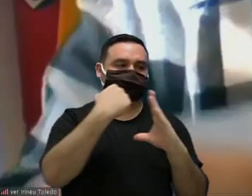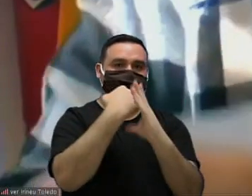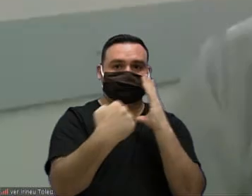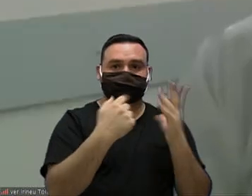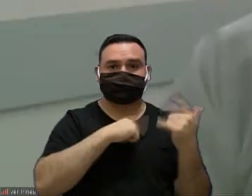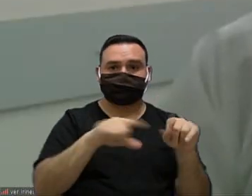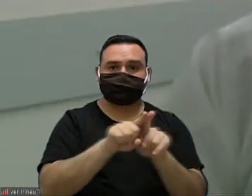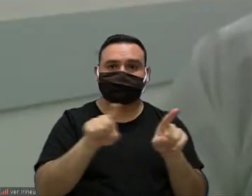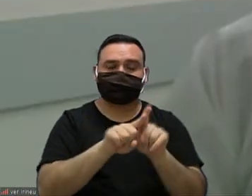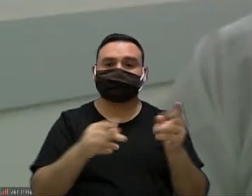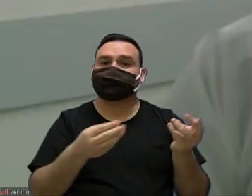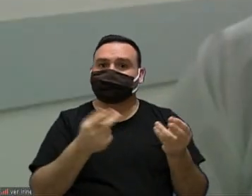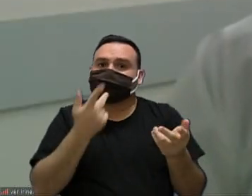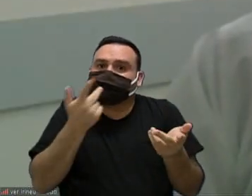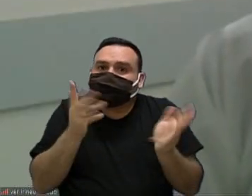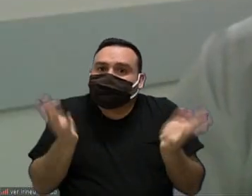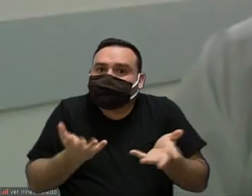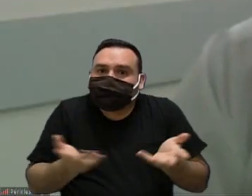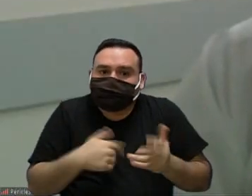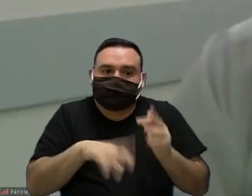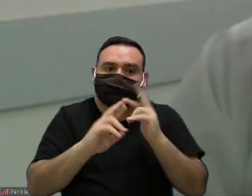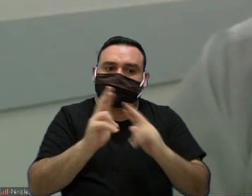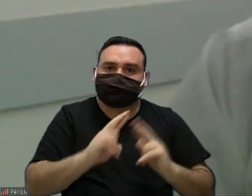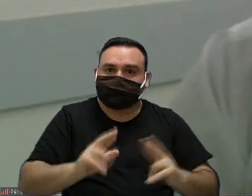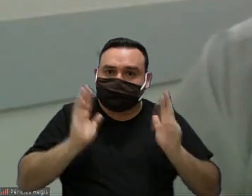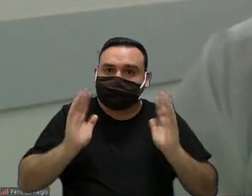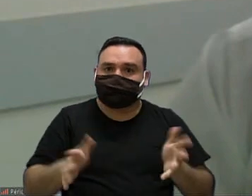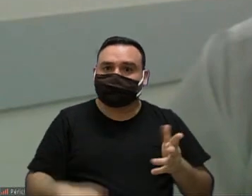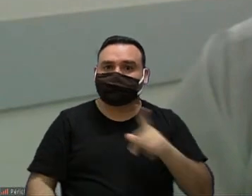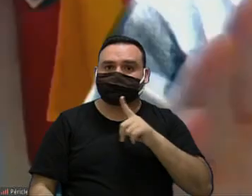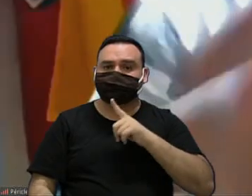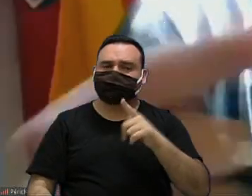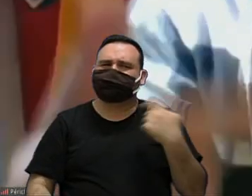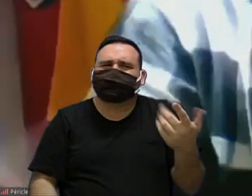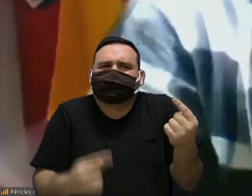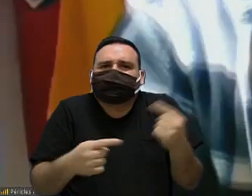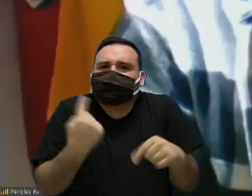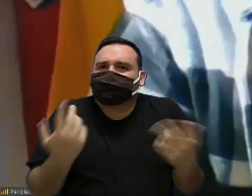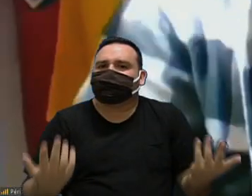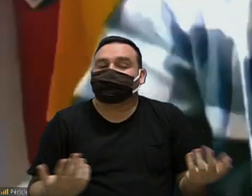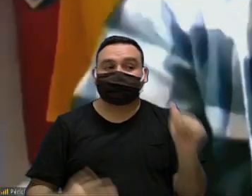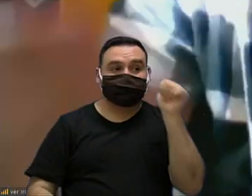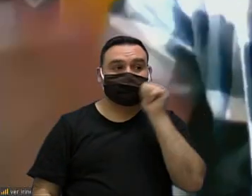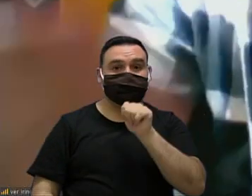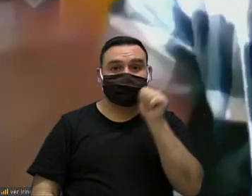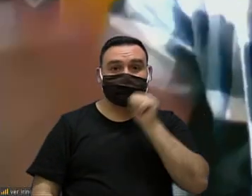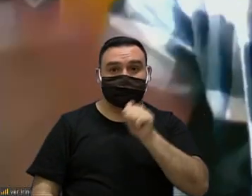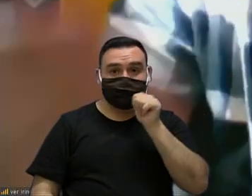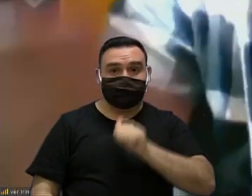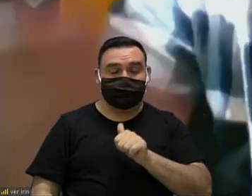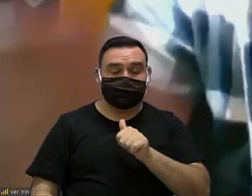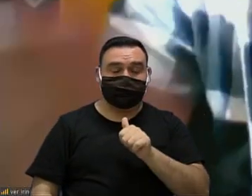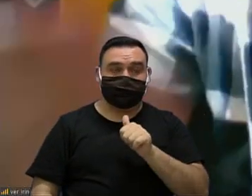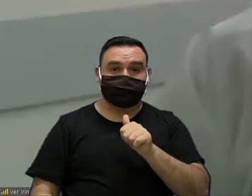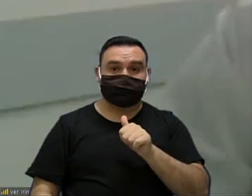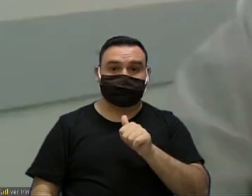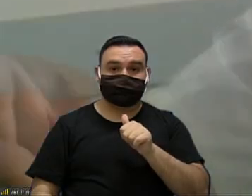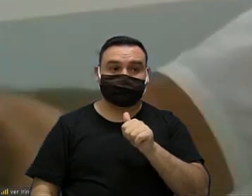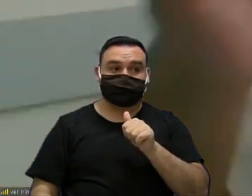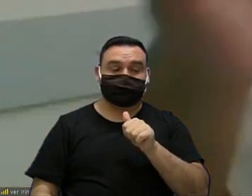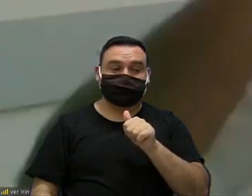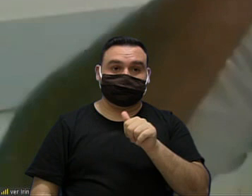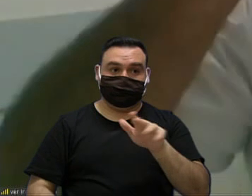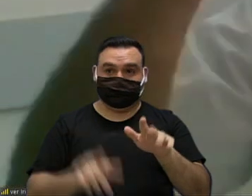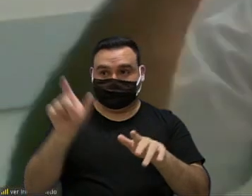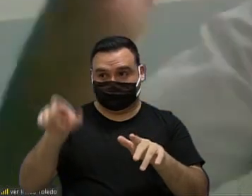mas ela está falando isso na resposta isso não faz sentido essa mulher ela está falando na resposta para o senhor